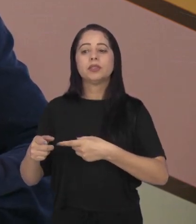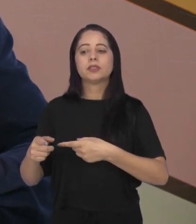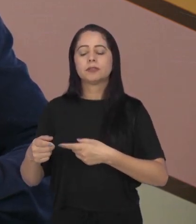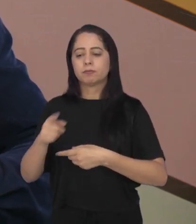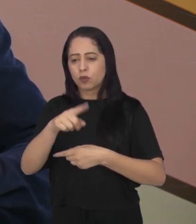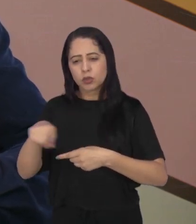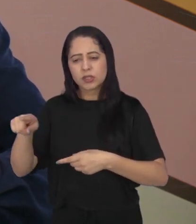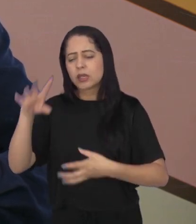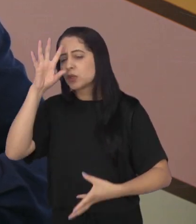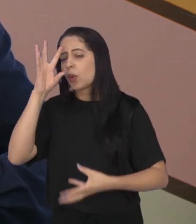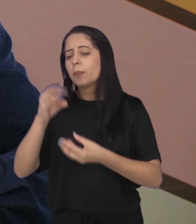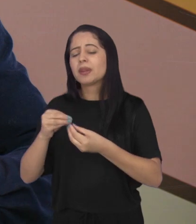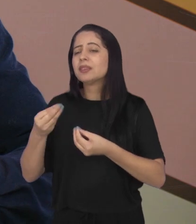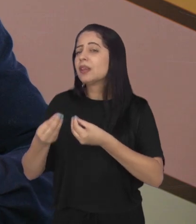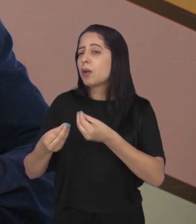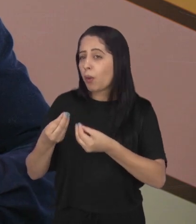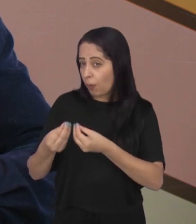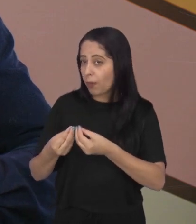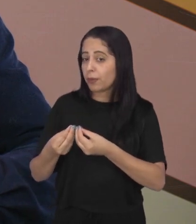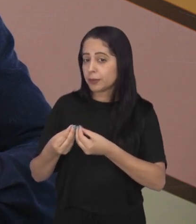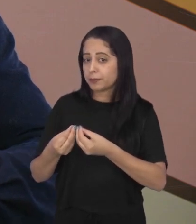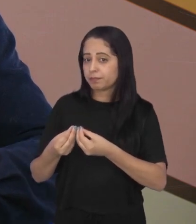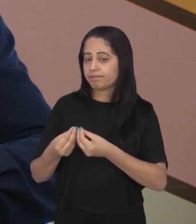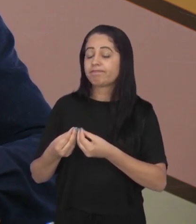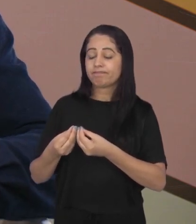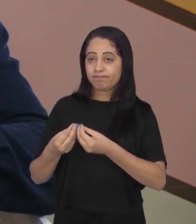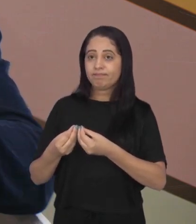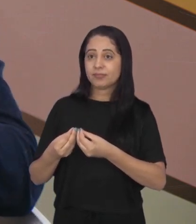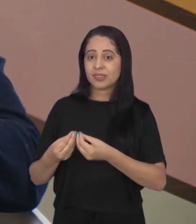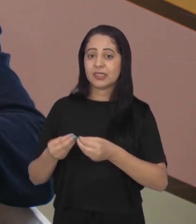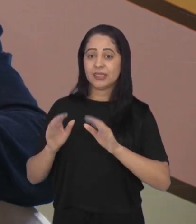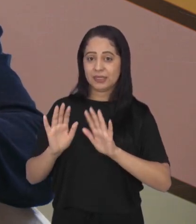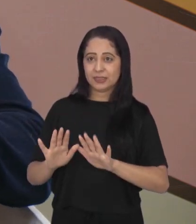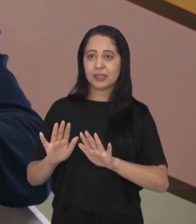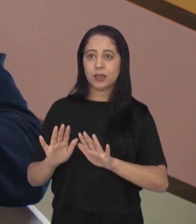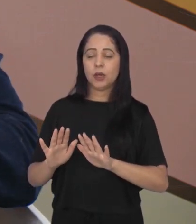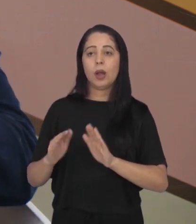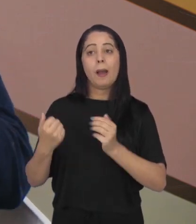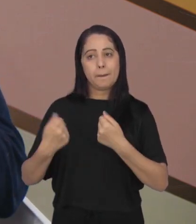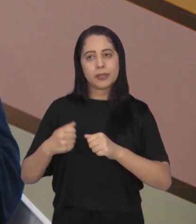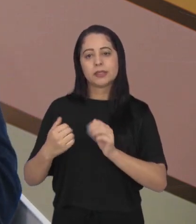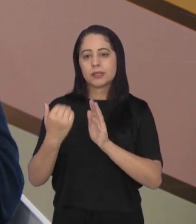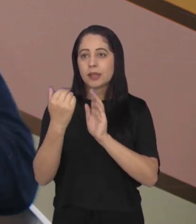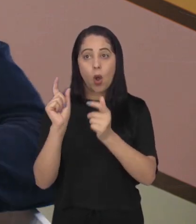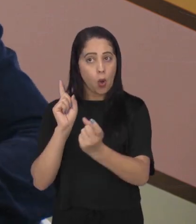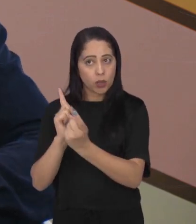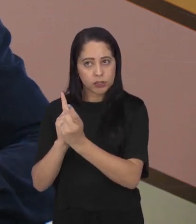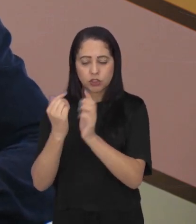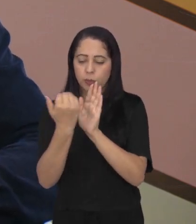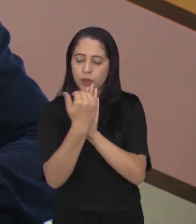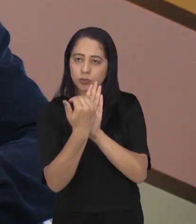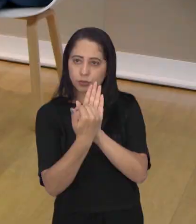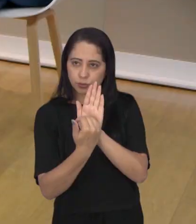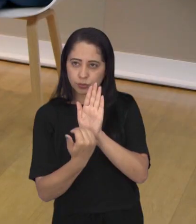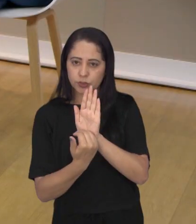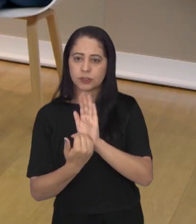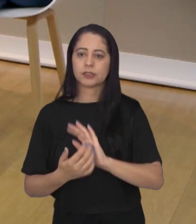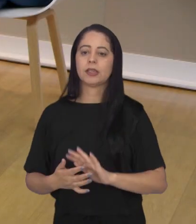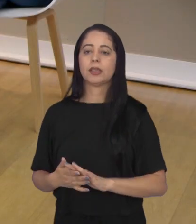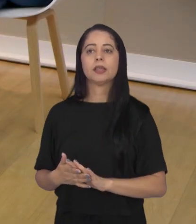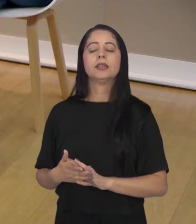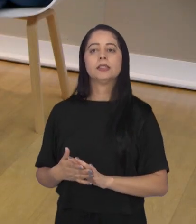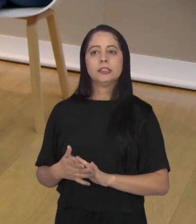verificar o que a família percebeu. Então, más notícias seguem mais ou menos essa estrutura de atendimento, né?